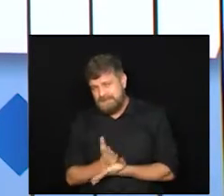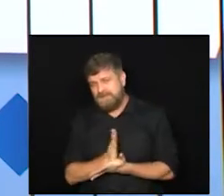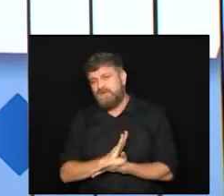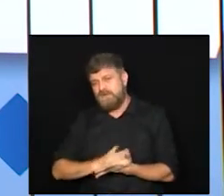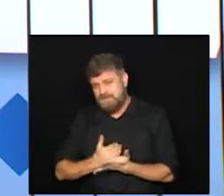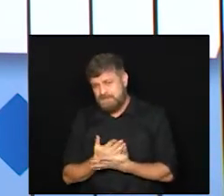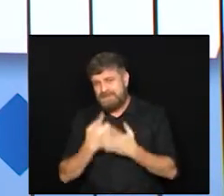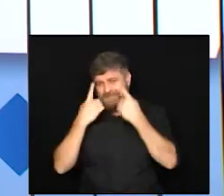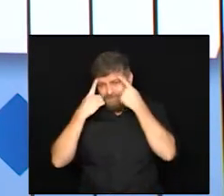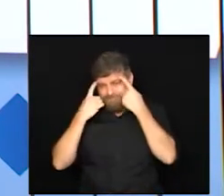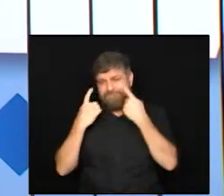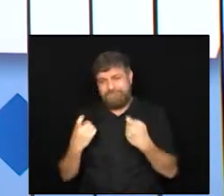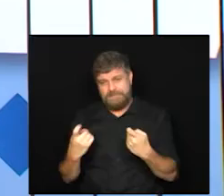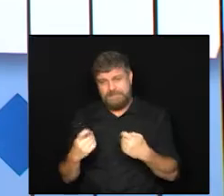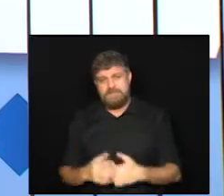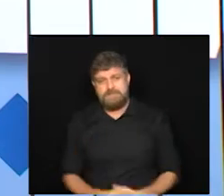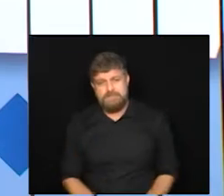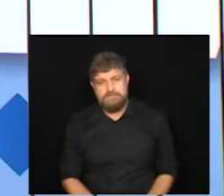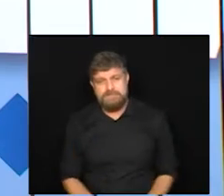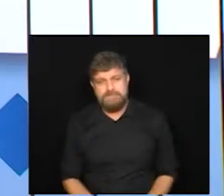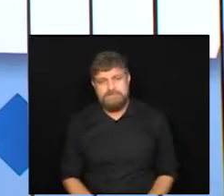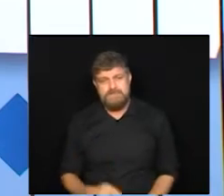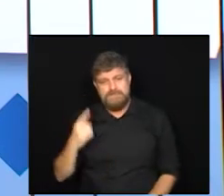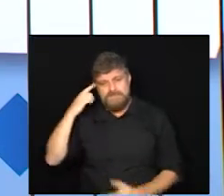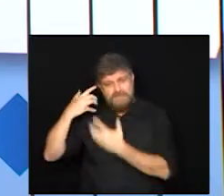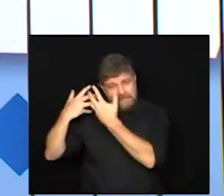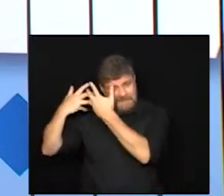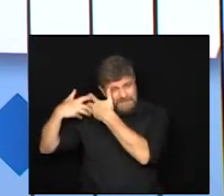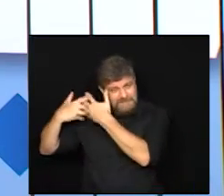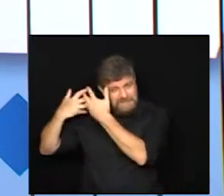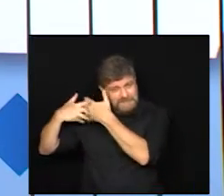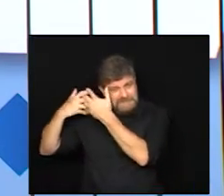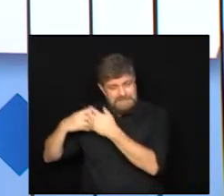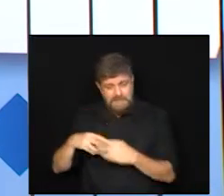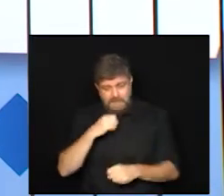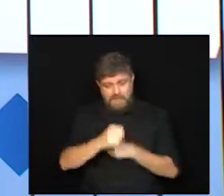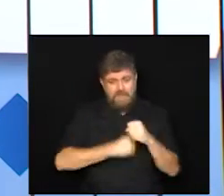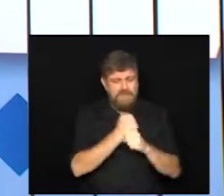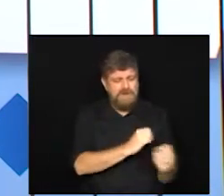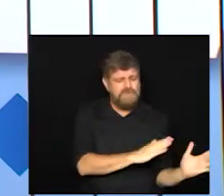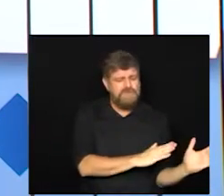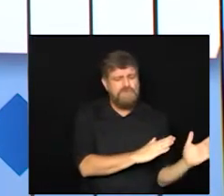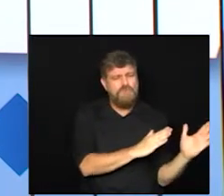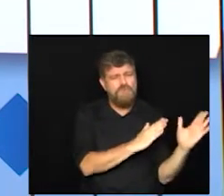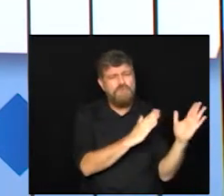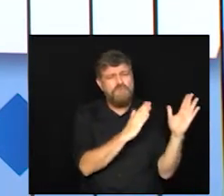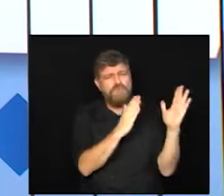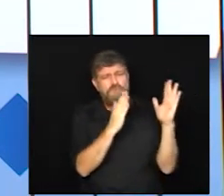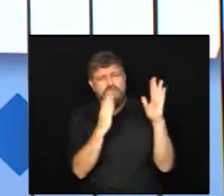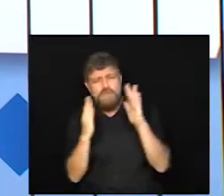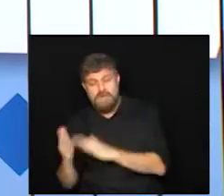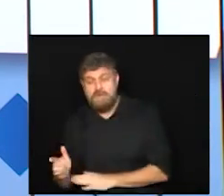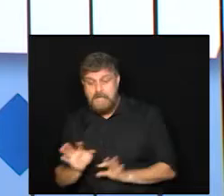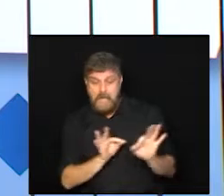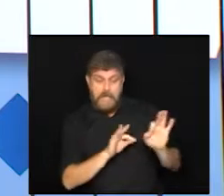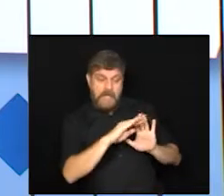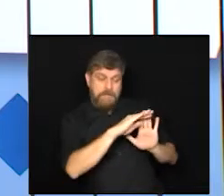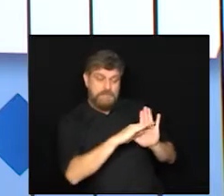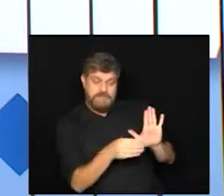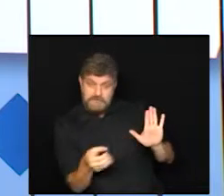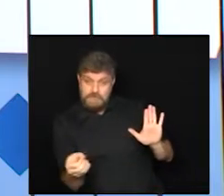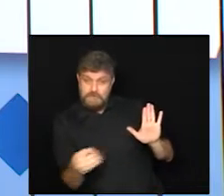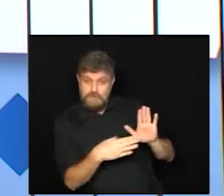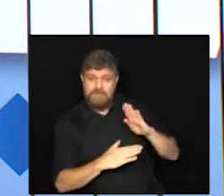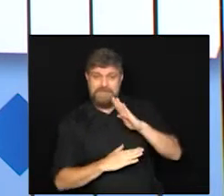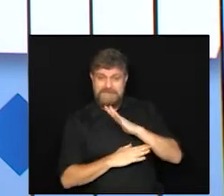a violência contra a mulher. Reflexão que deve ser o ano todo. Por isso, novos projetos na Câmara